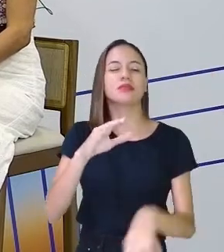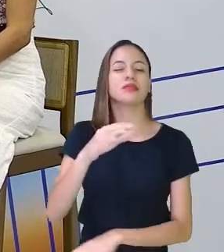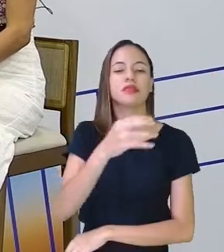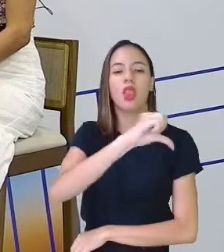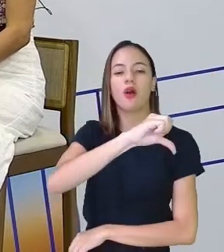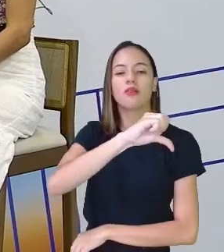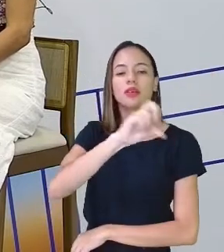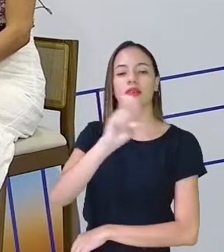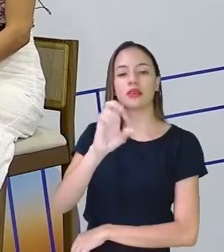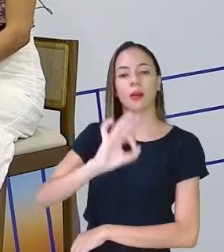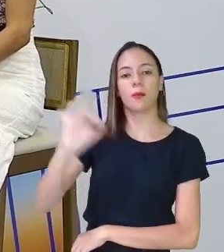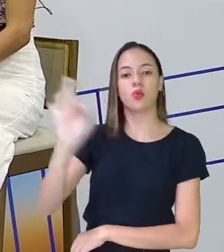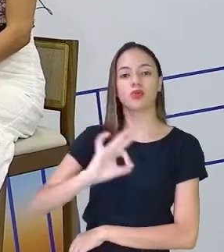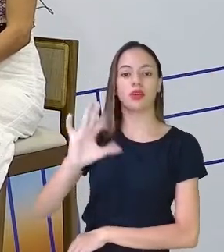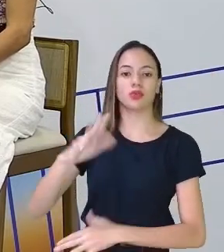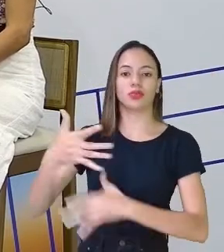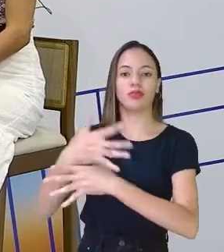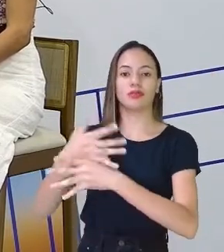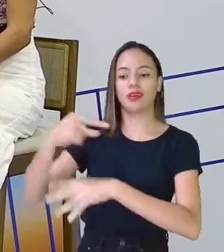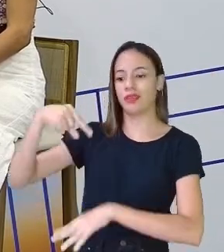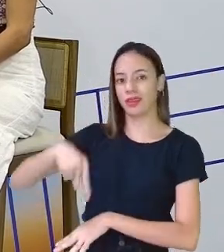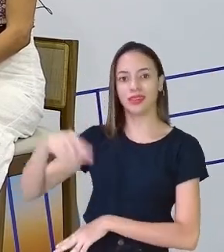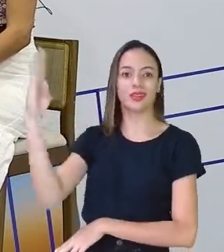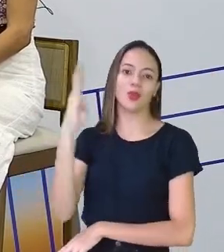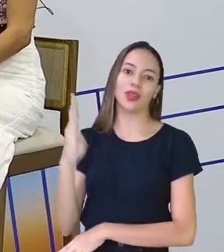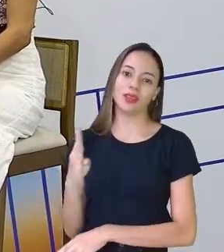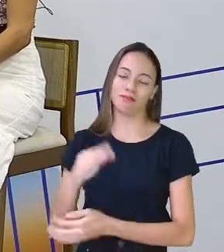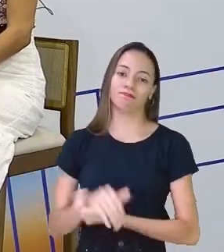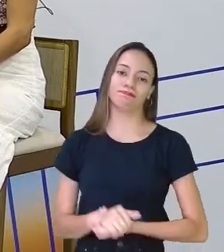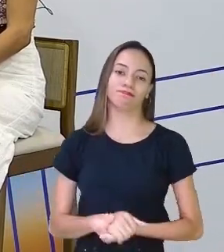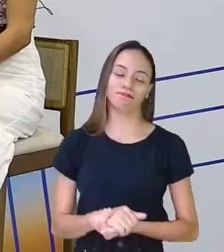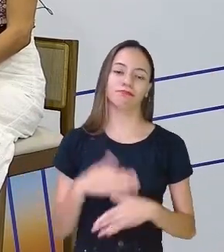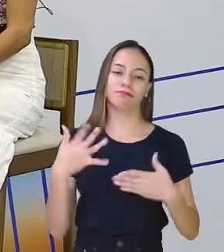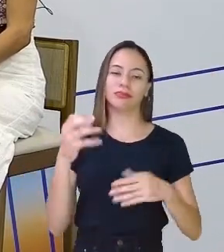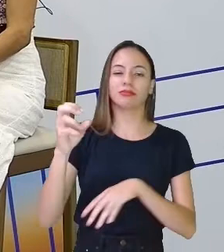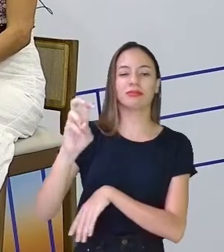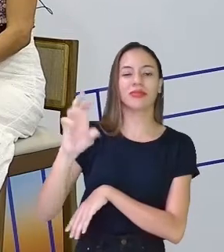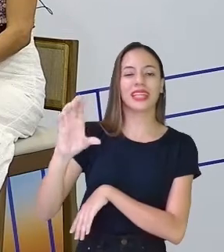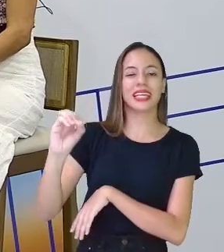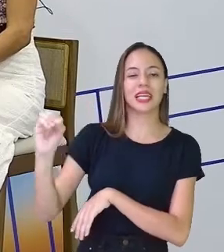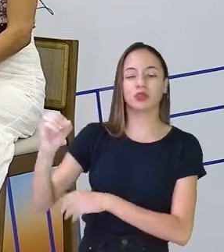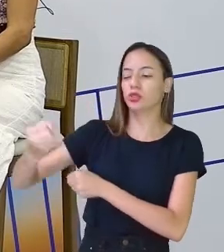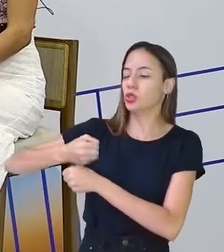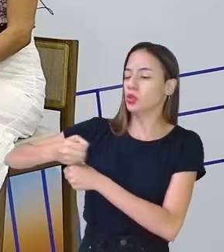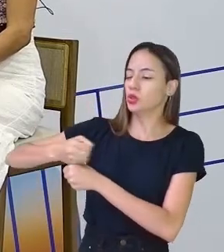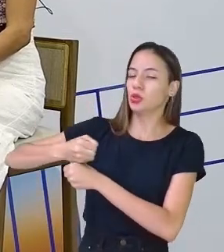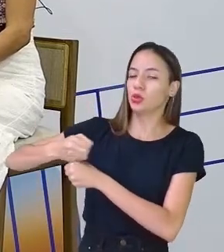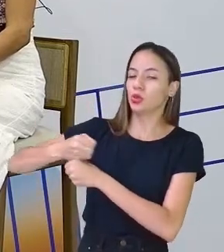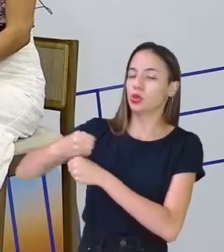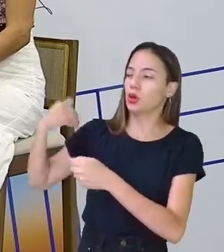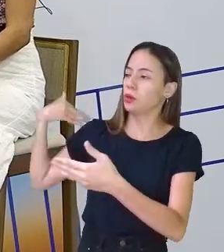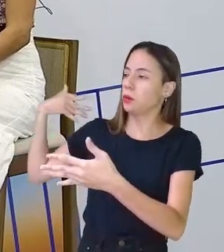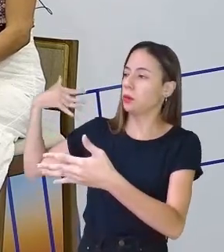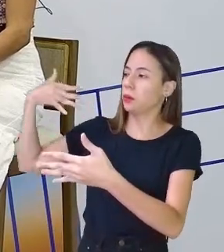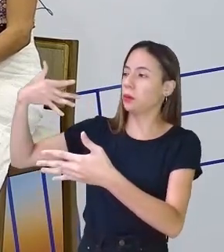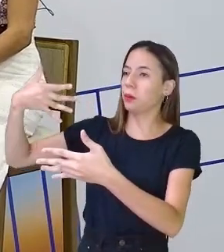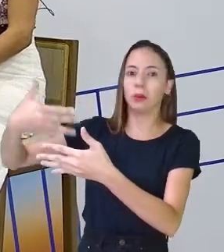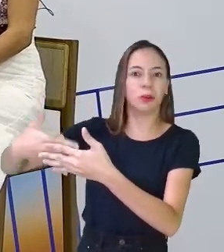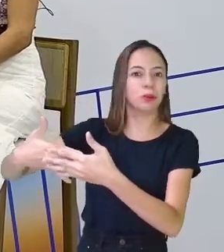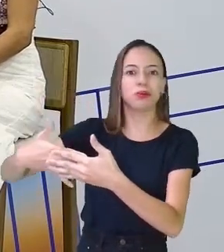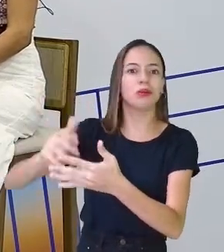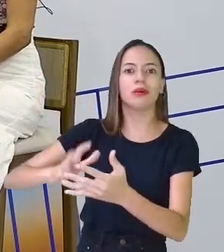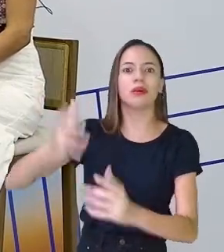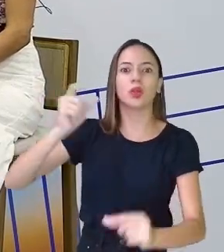das principais cidades brasileiras. Então, ao decorrer de 500 anos, só foram sendo destruídas,